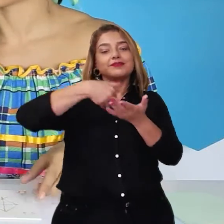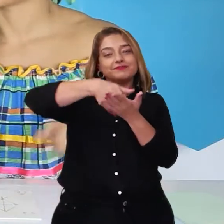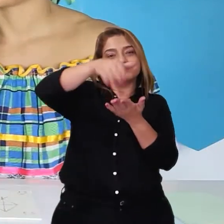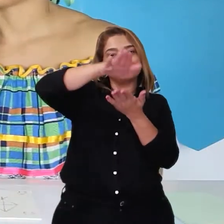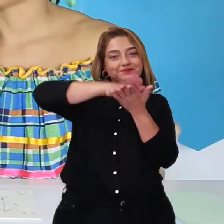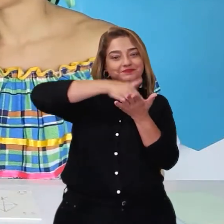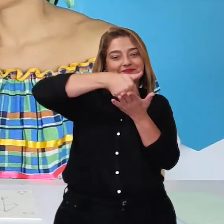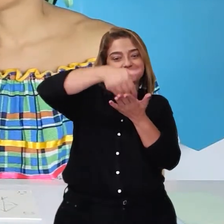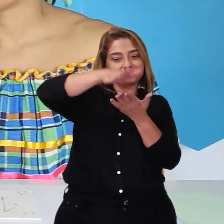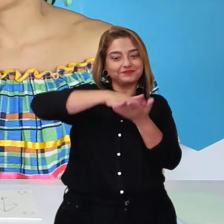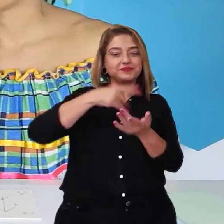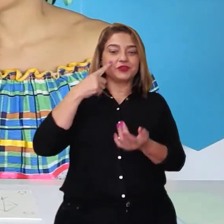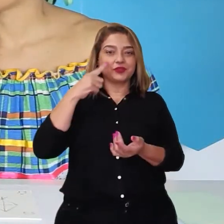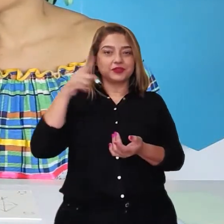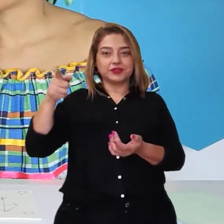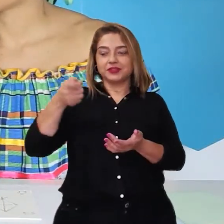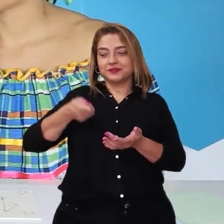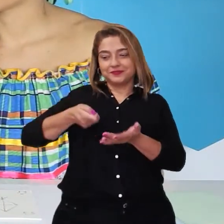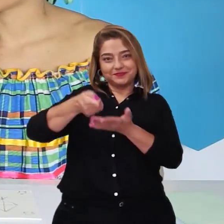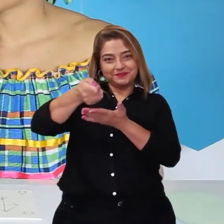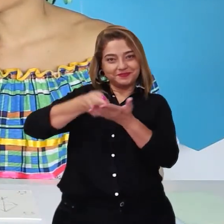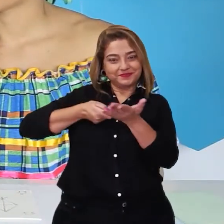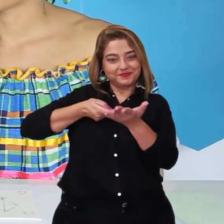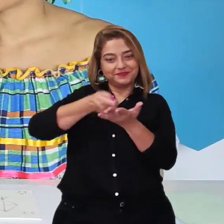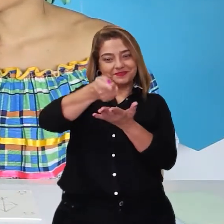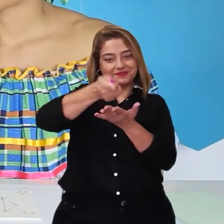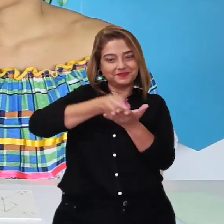tinta. A vai pegar a tinta de carimbo.